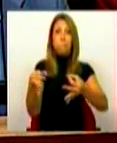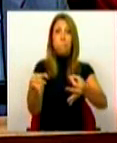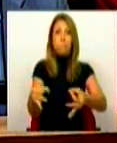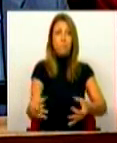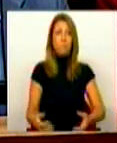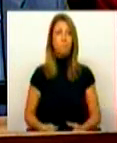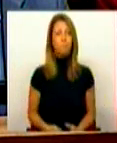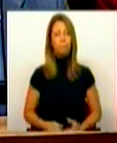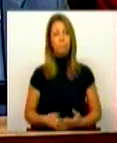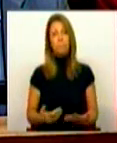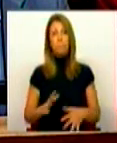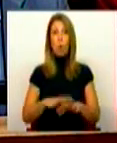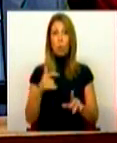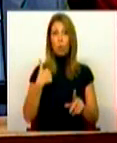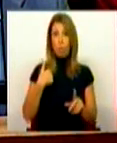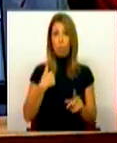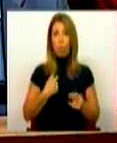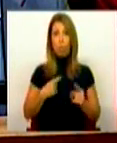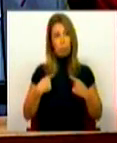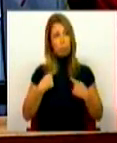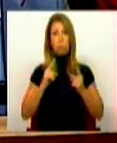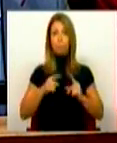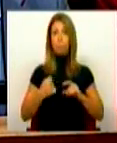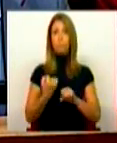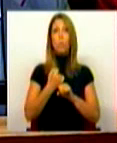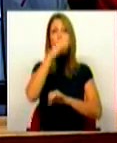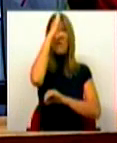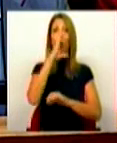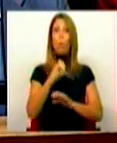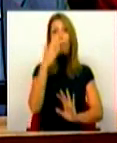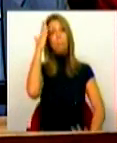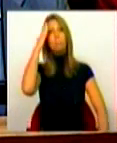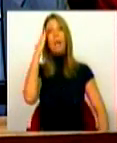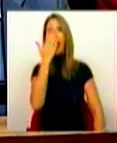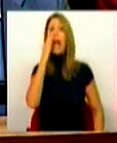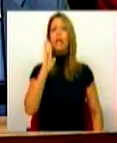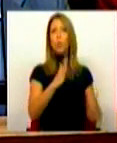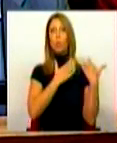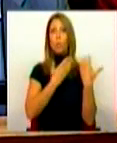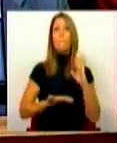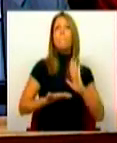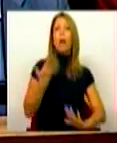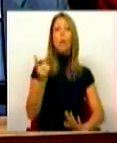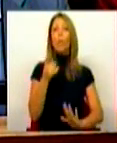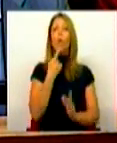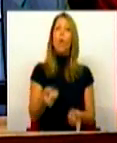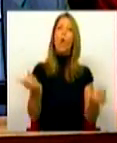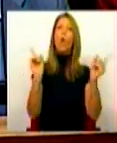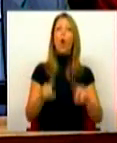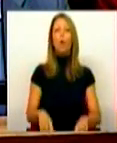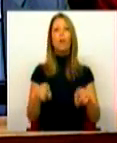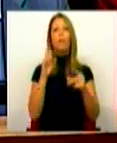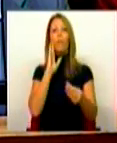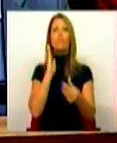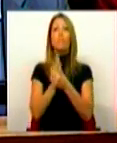ao Governo, entendi que a atitude mais responsável não era reabrir o processo, mas era dar